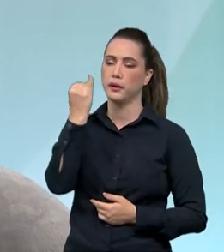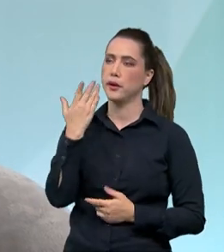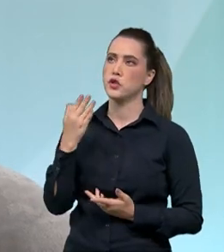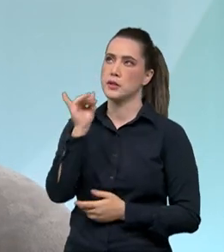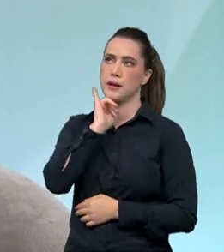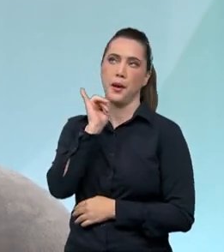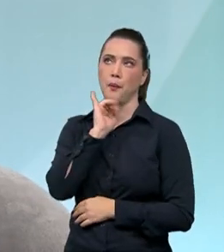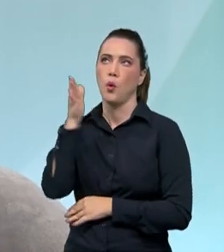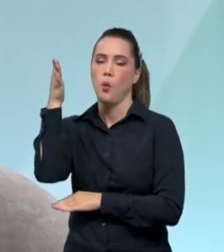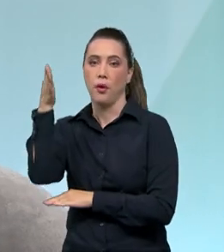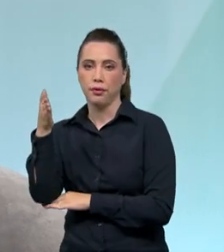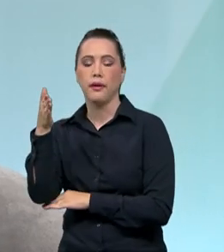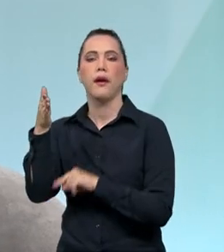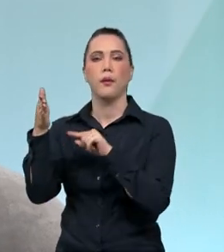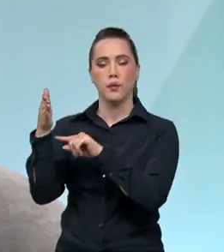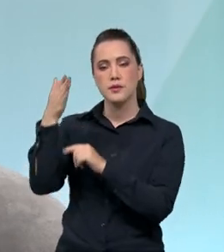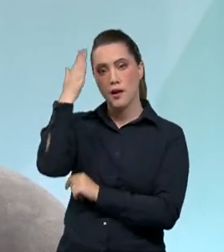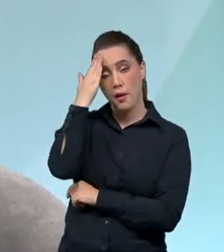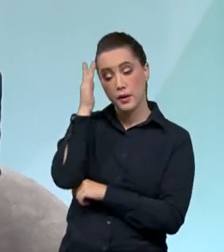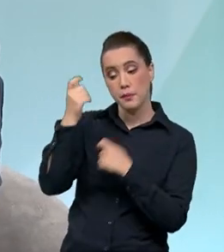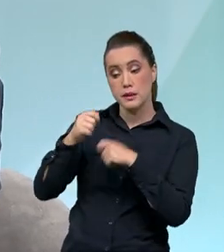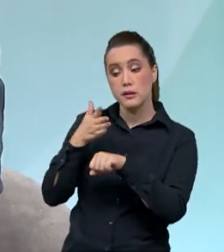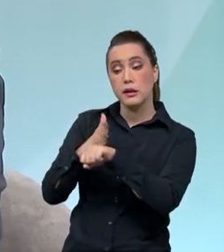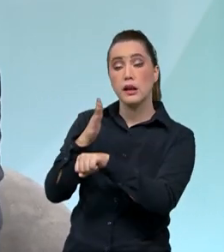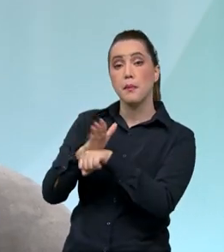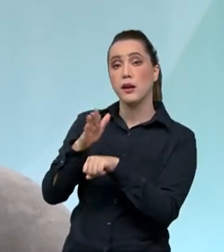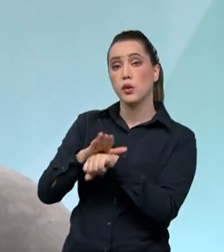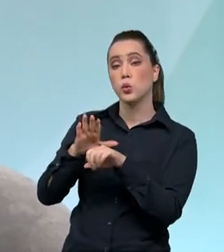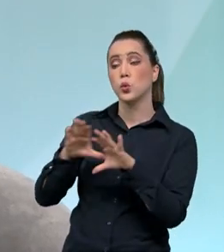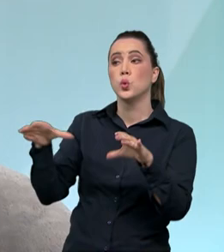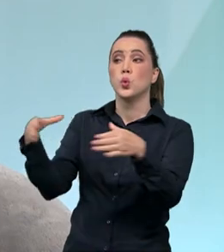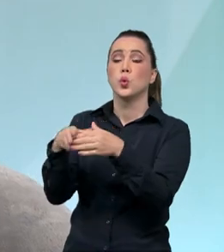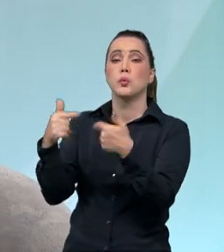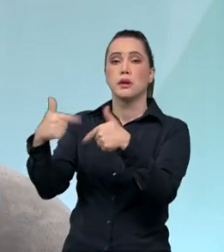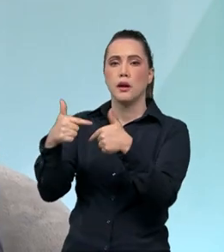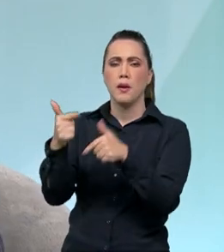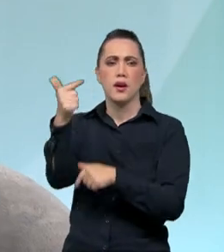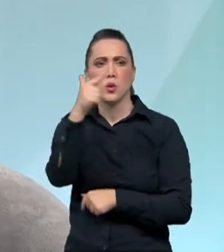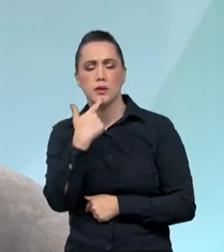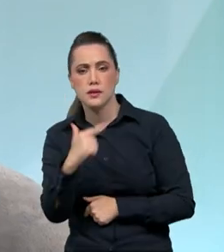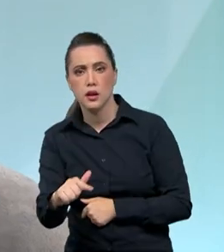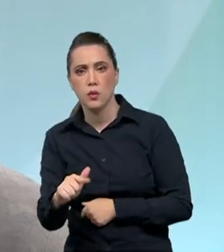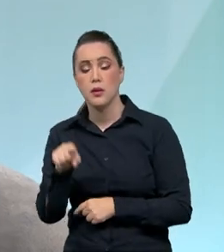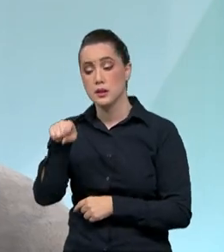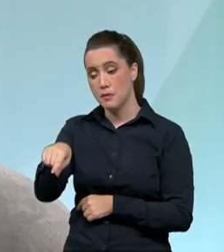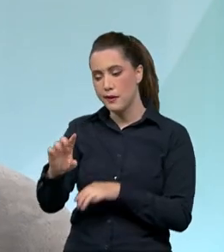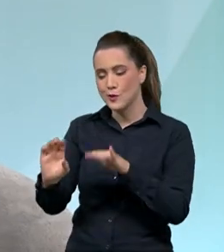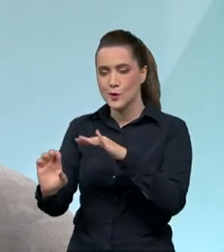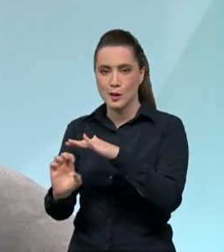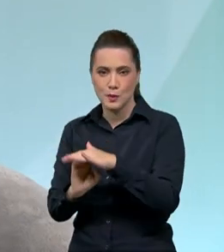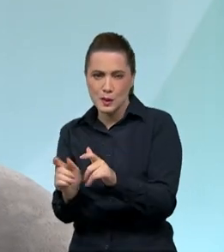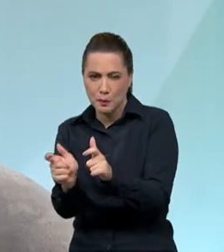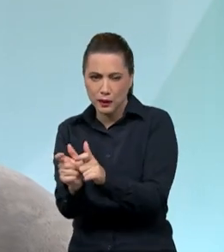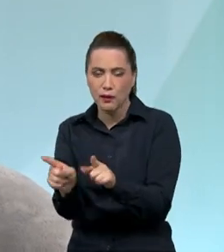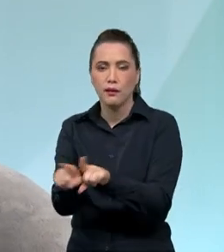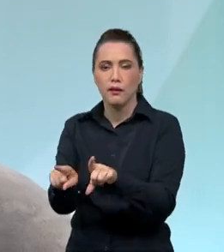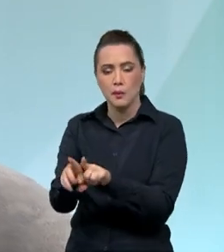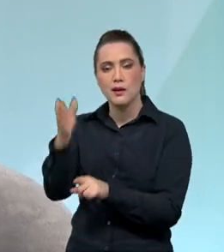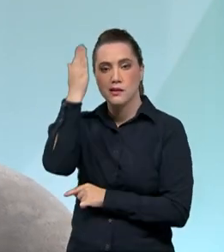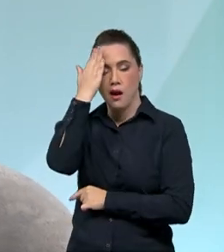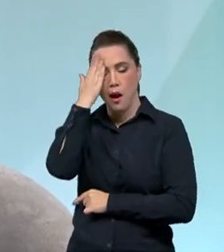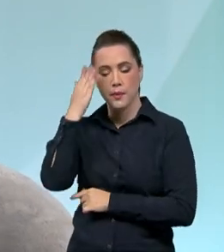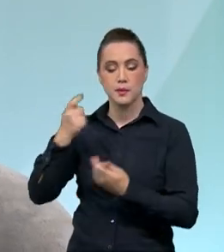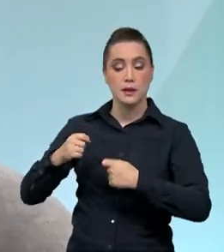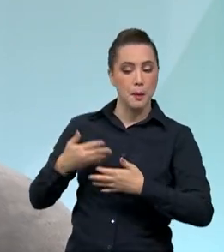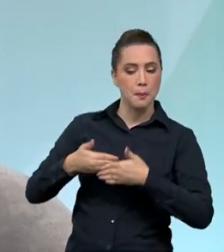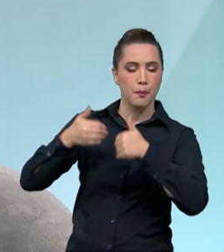a equipe dele, como há interesse também do pequeno, do individual, de estar ali melhorando